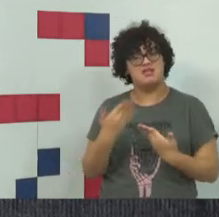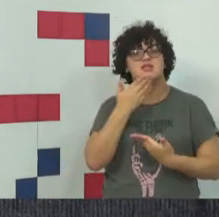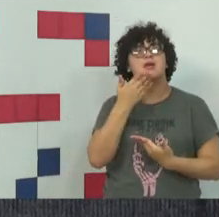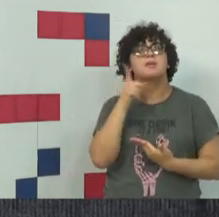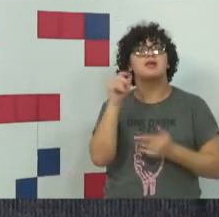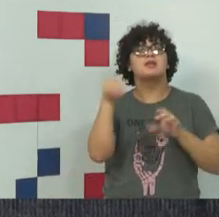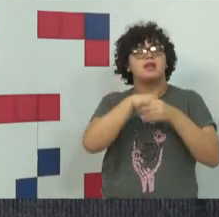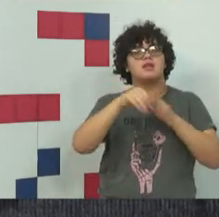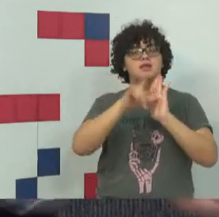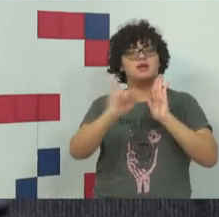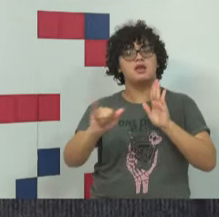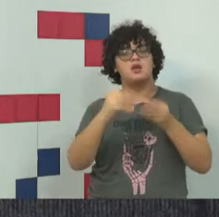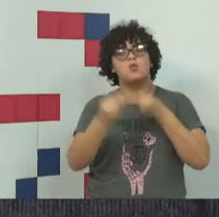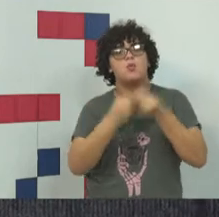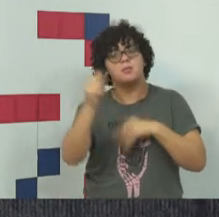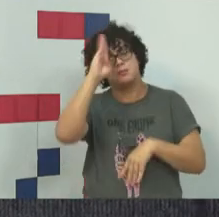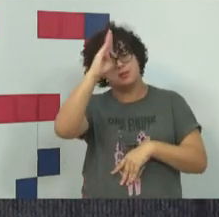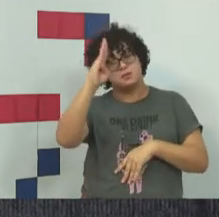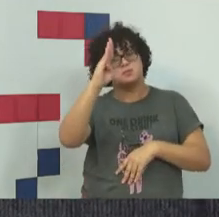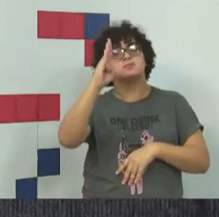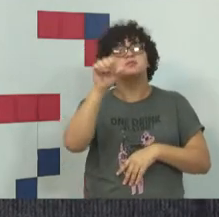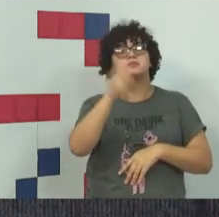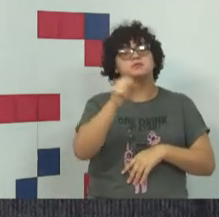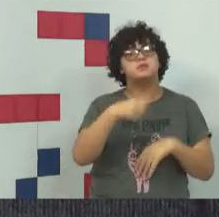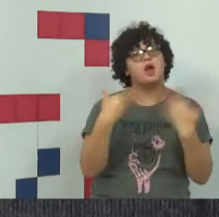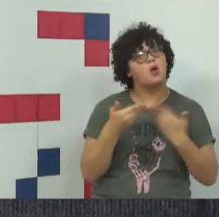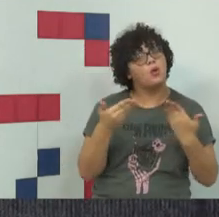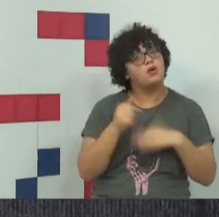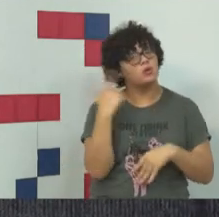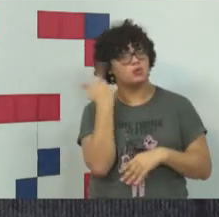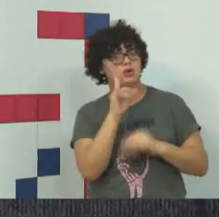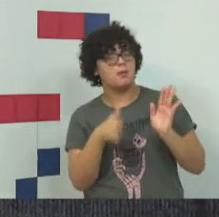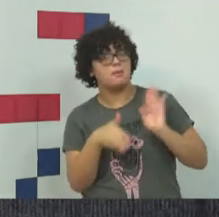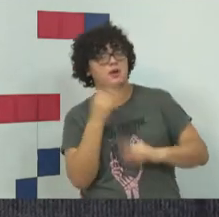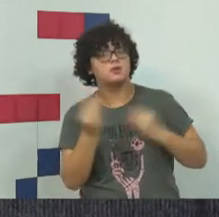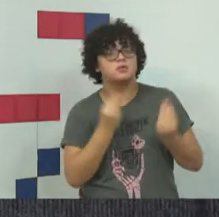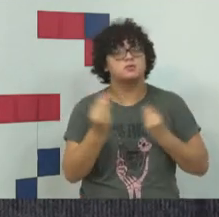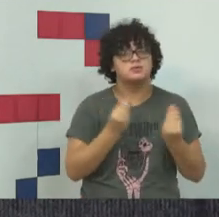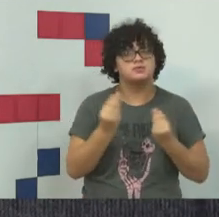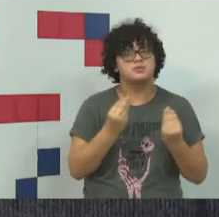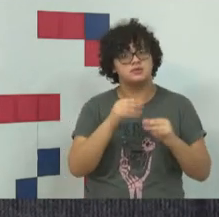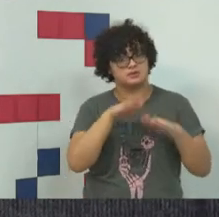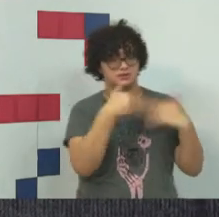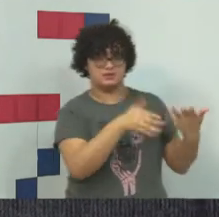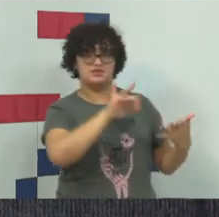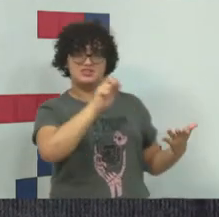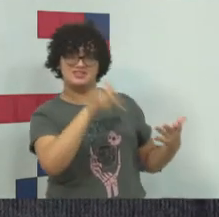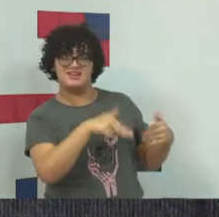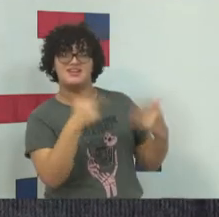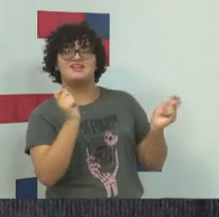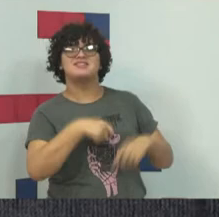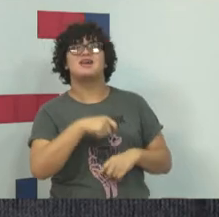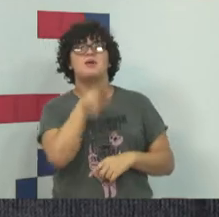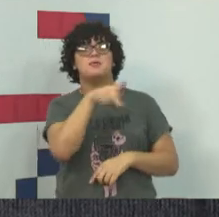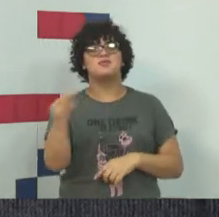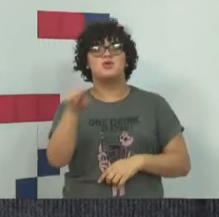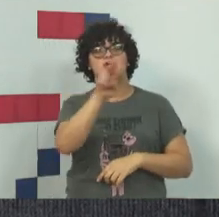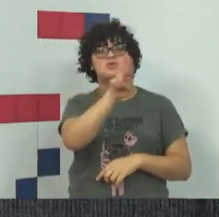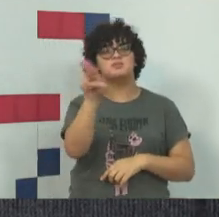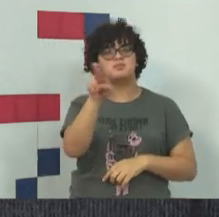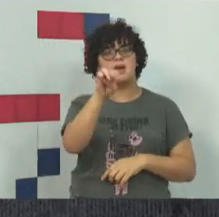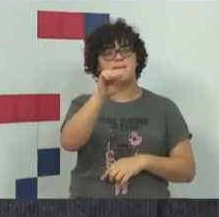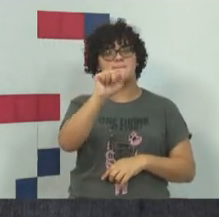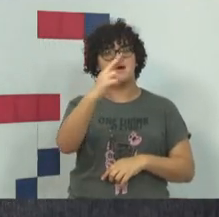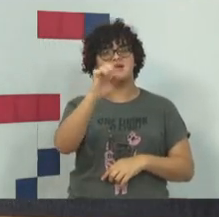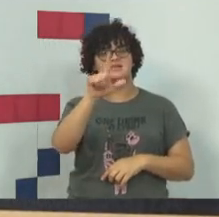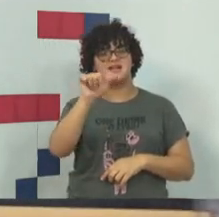legalidade, dentro dos princípios constitucionais. É por isso que agora a gente passa, Jean, a ouvir a professora Marcela sobre